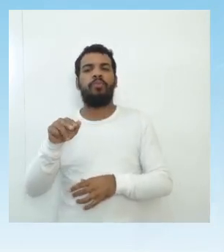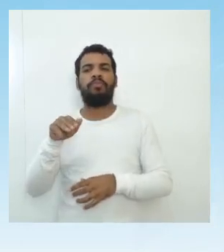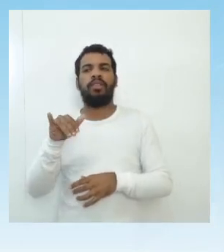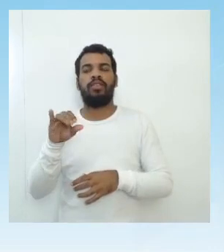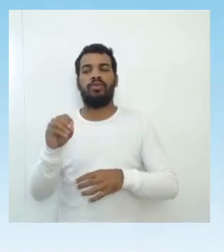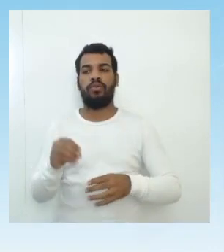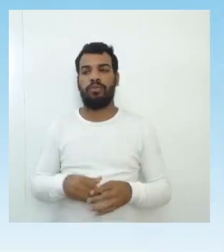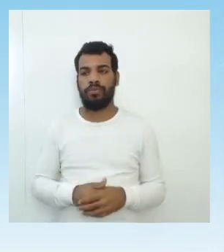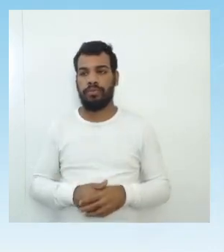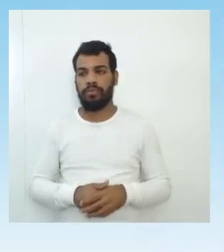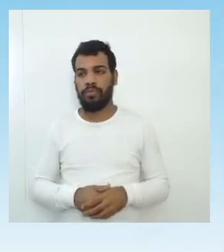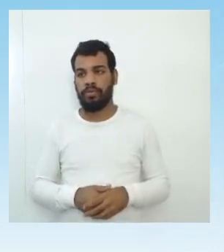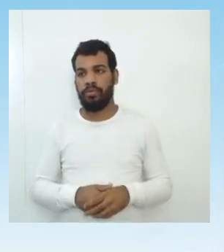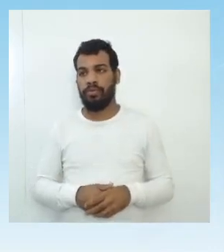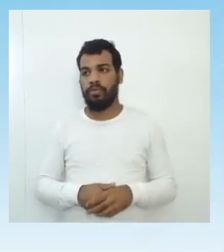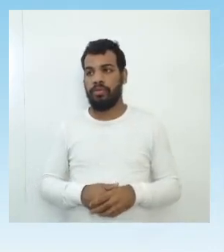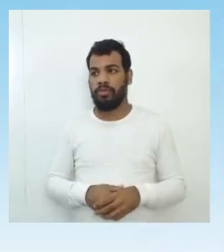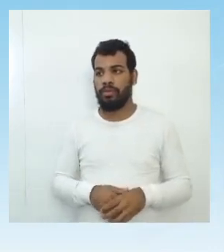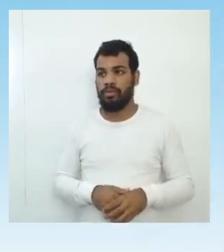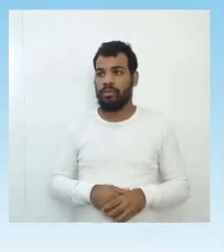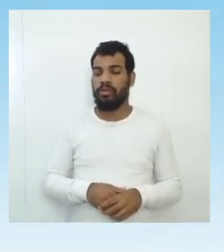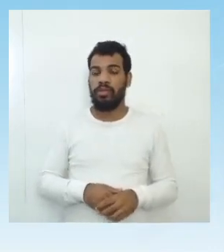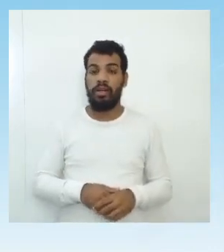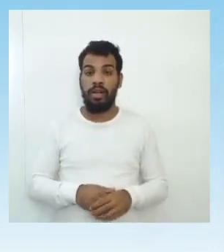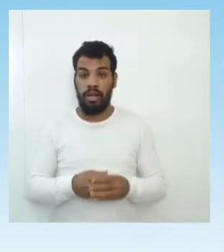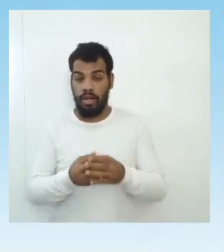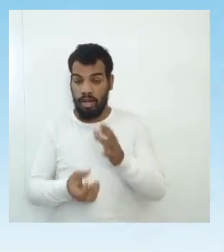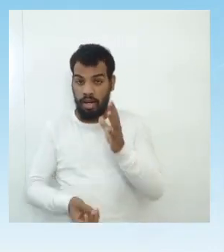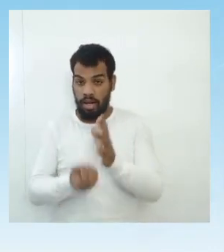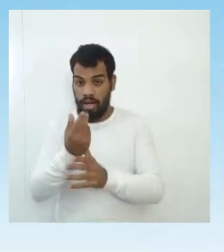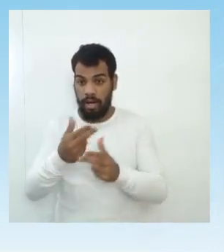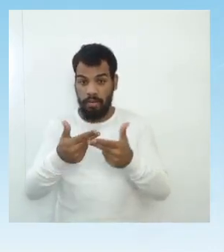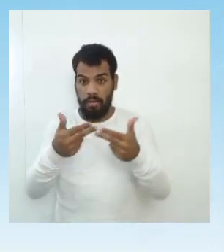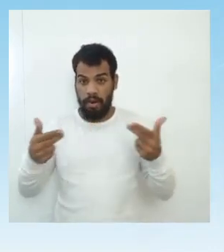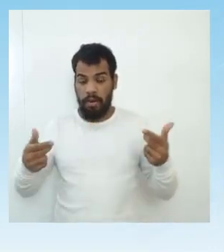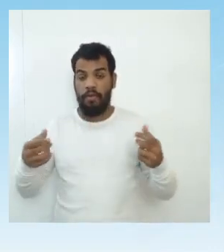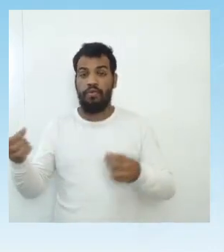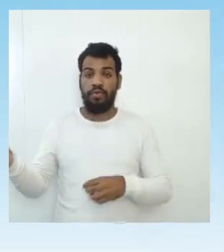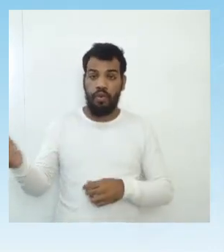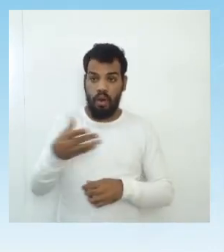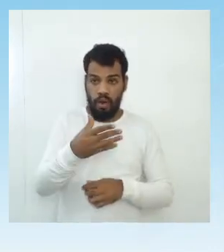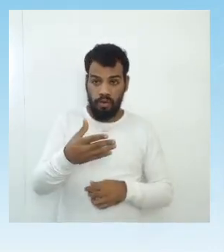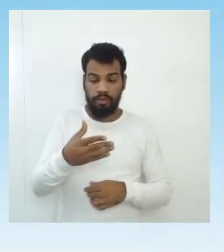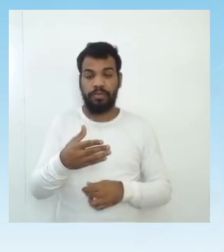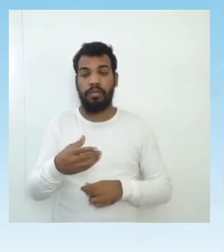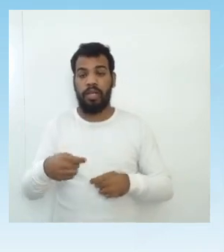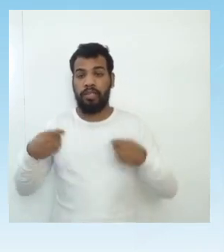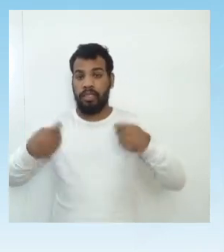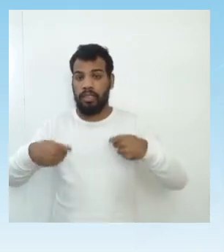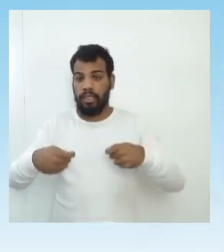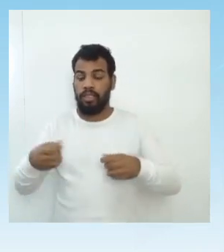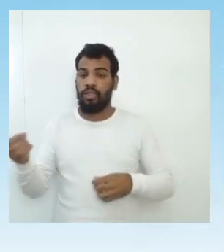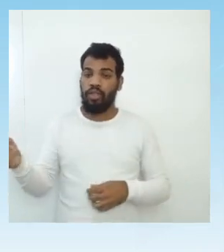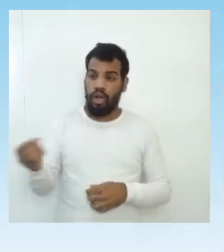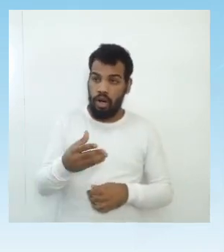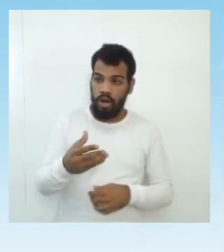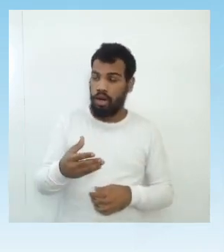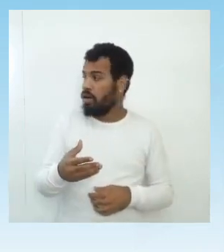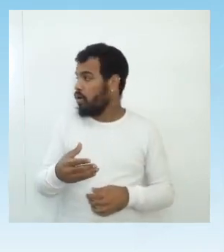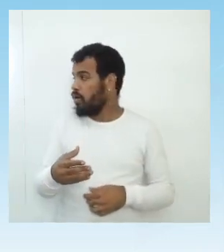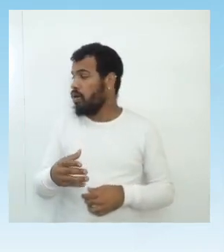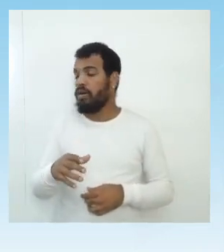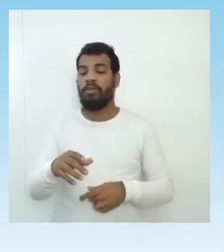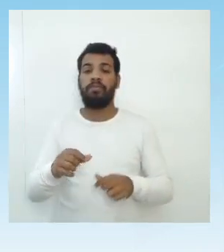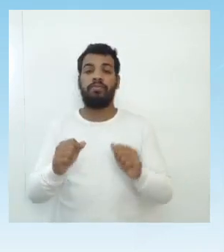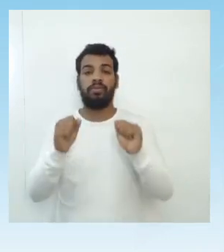criação de novos materiais que possam atender às novas necessidades, tanto do ponto de vista